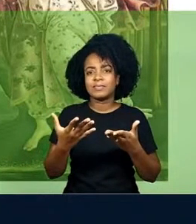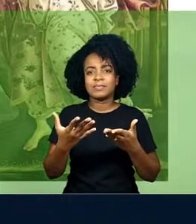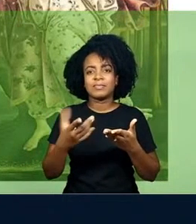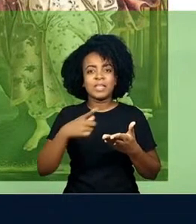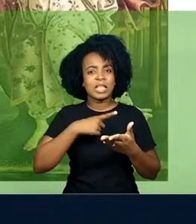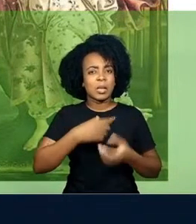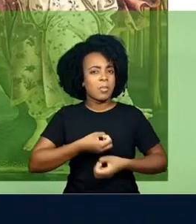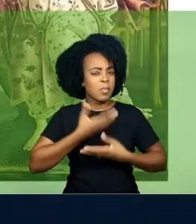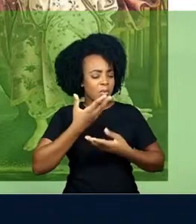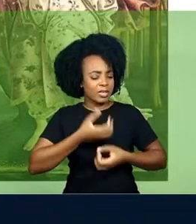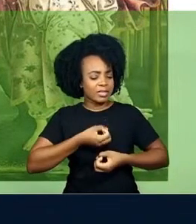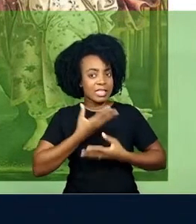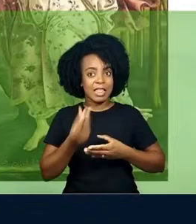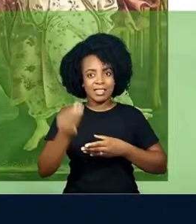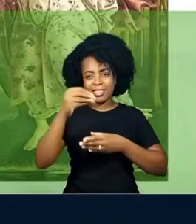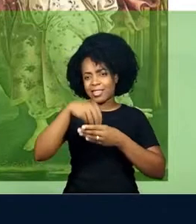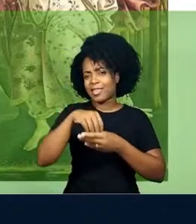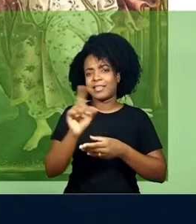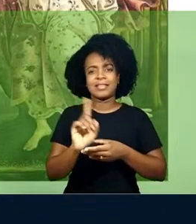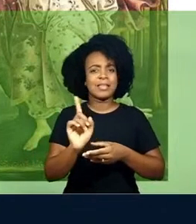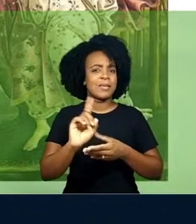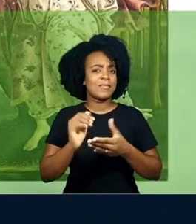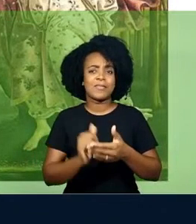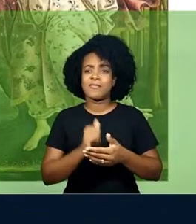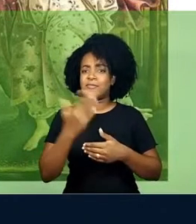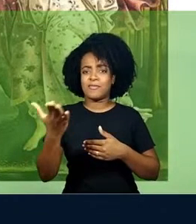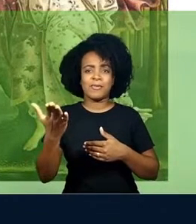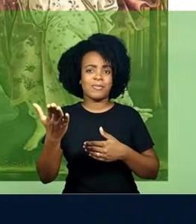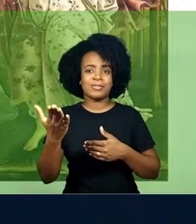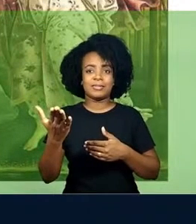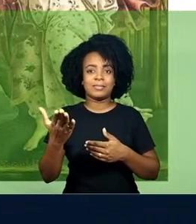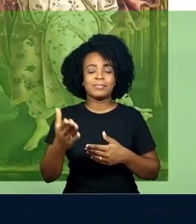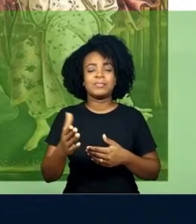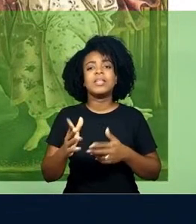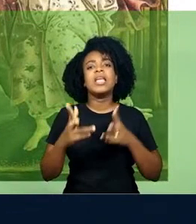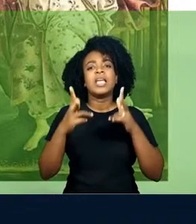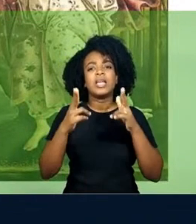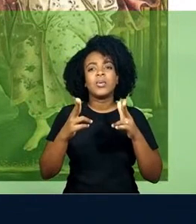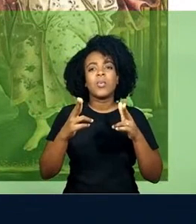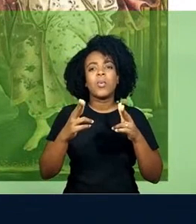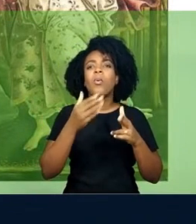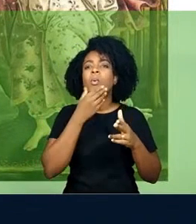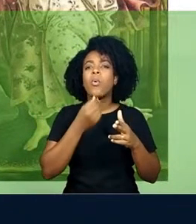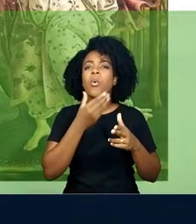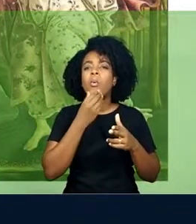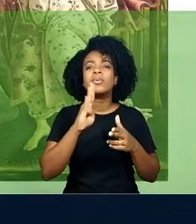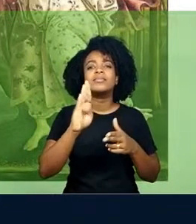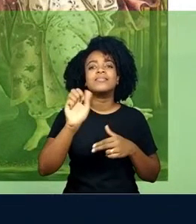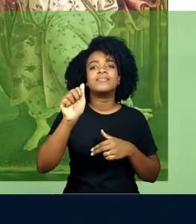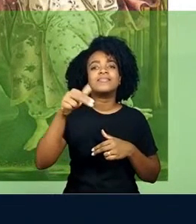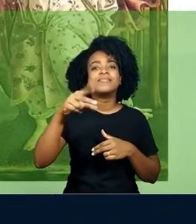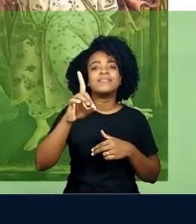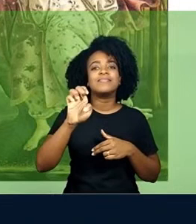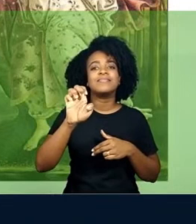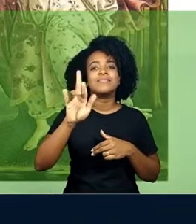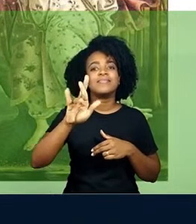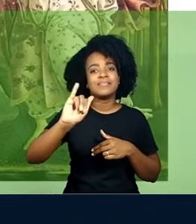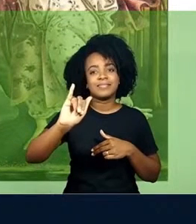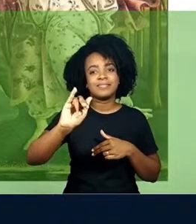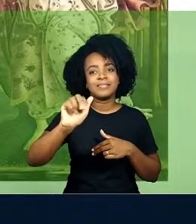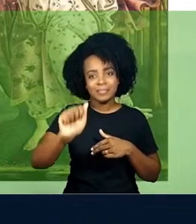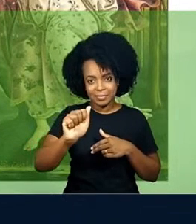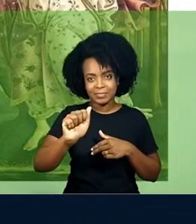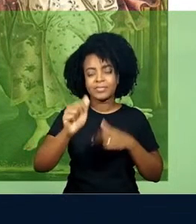do lirismo de poesia de funcionário público, como diria Manuel Bandeira, é que se